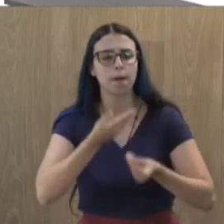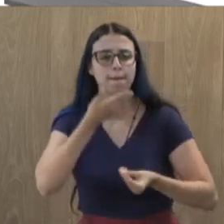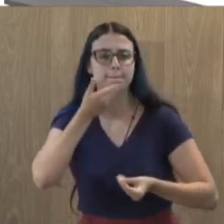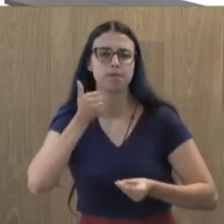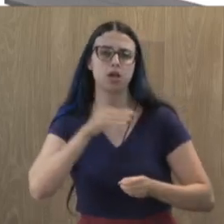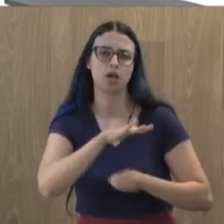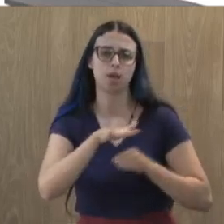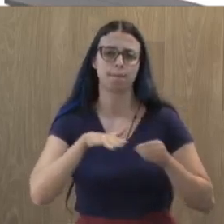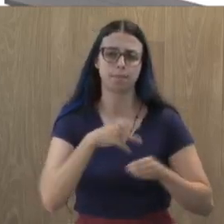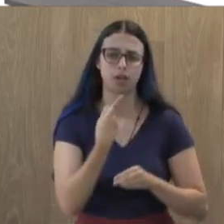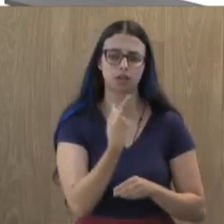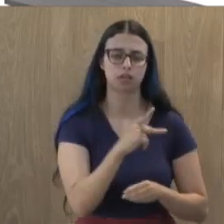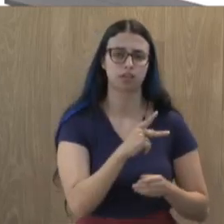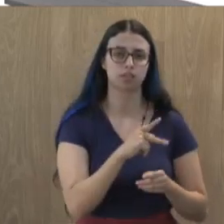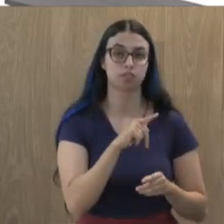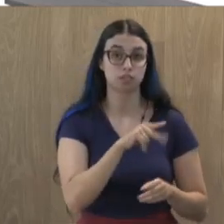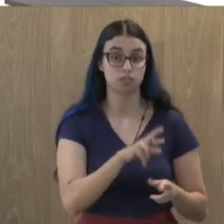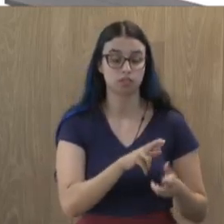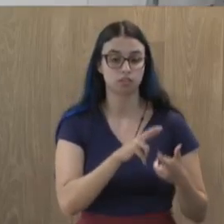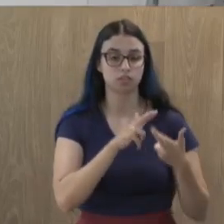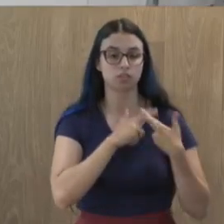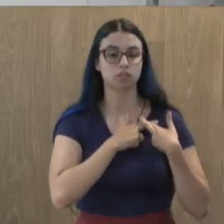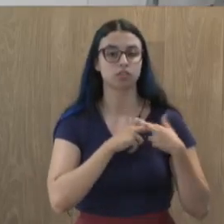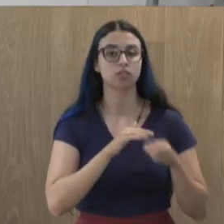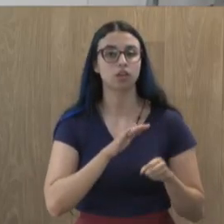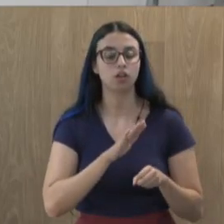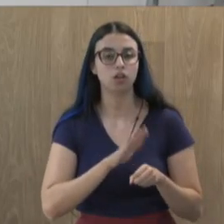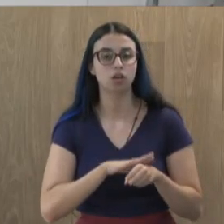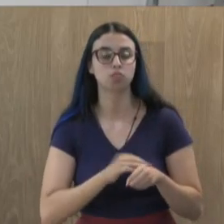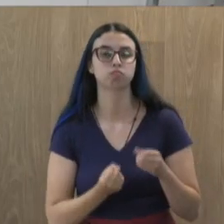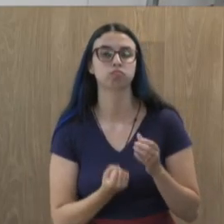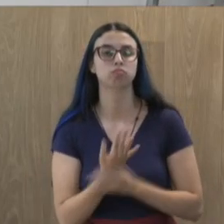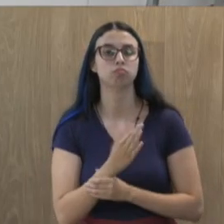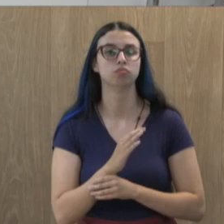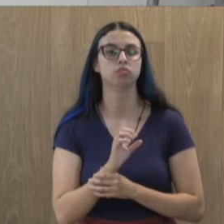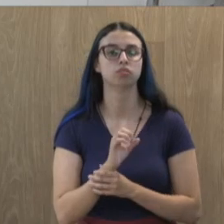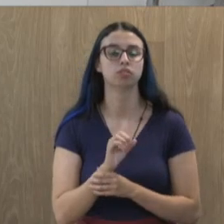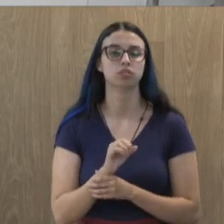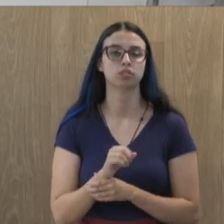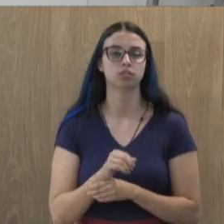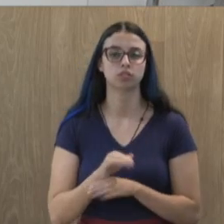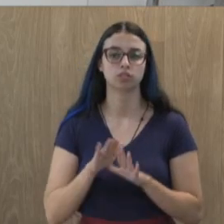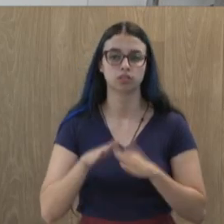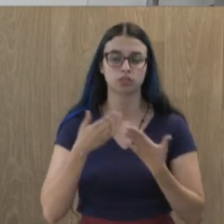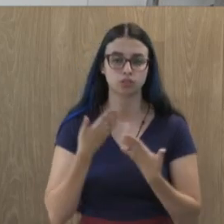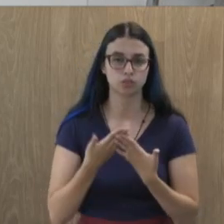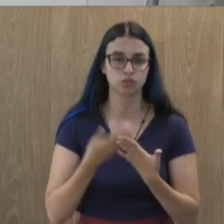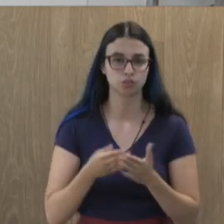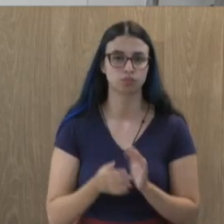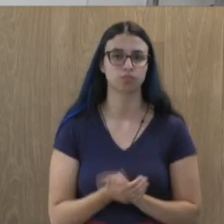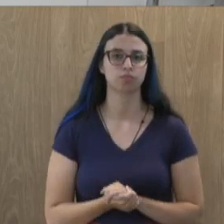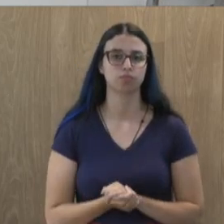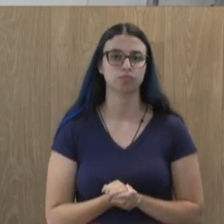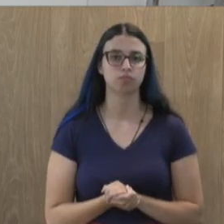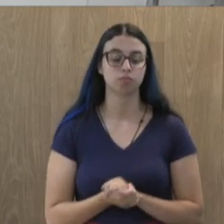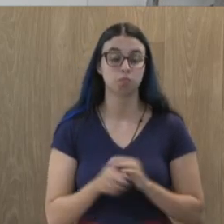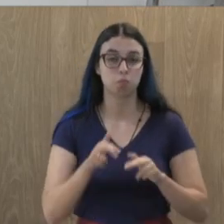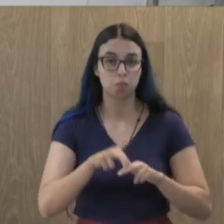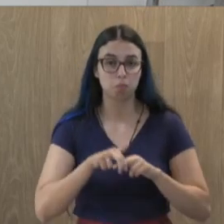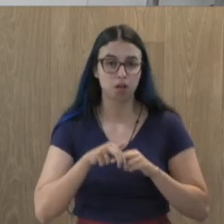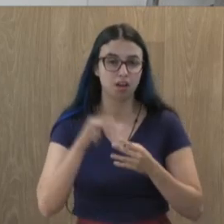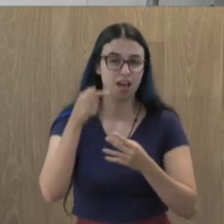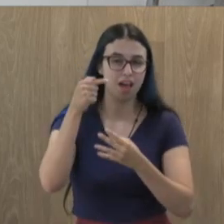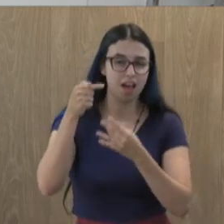Santos Dumont, tendo sido responsável pela construção da sede da instituição e por todo esse histórico, hoje o Garrincha